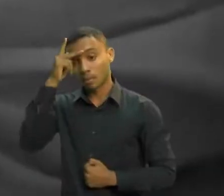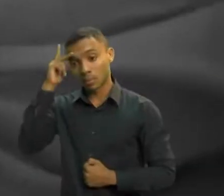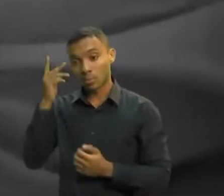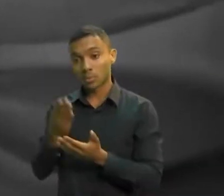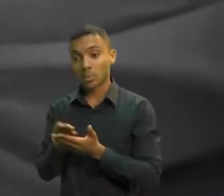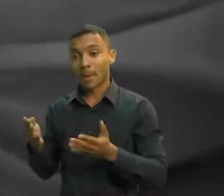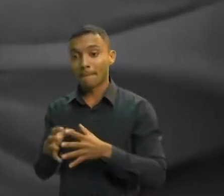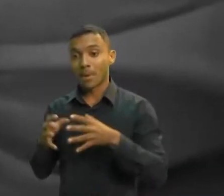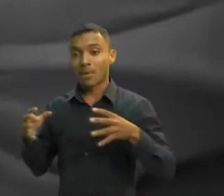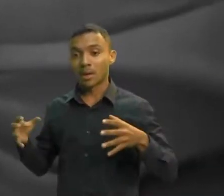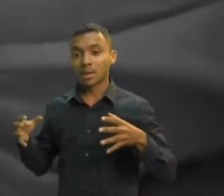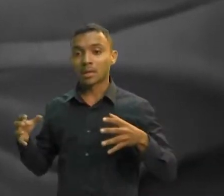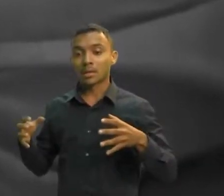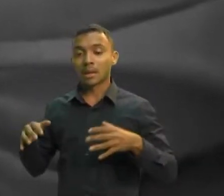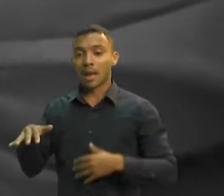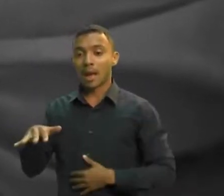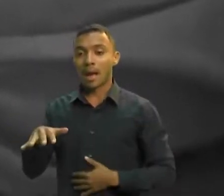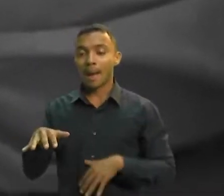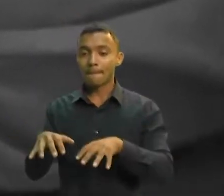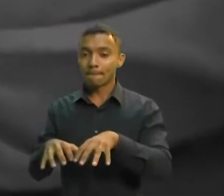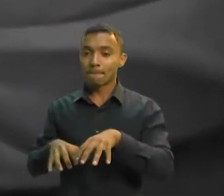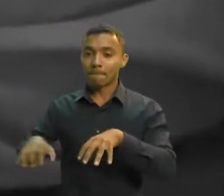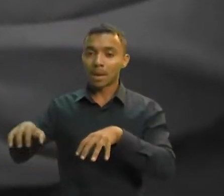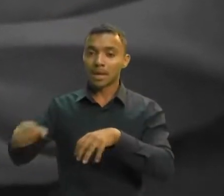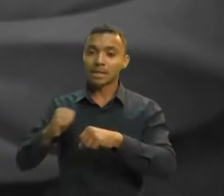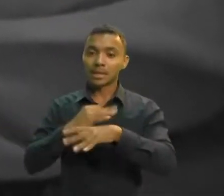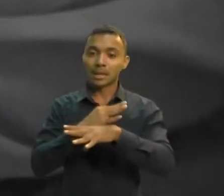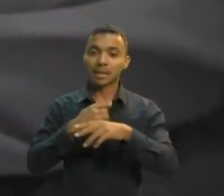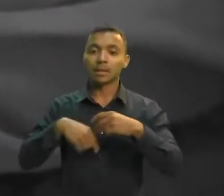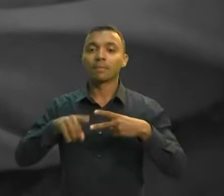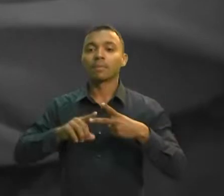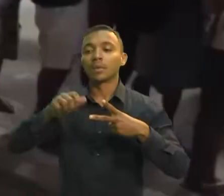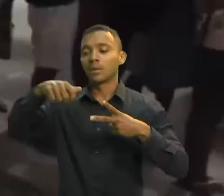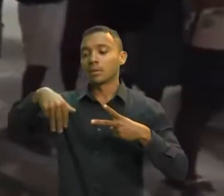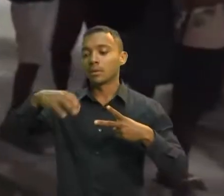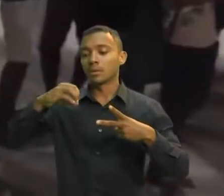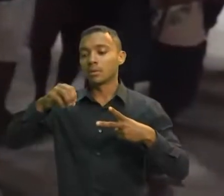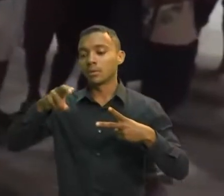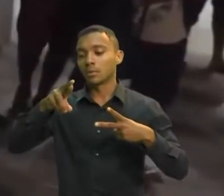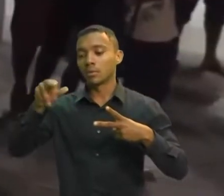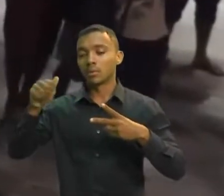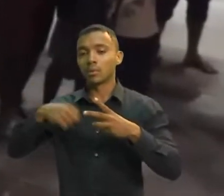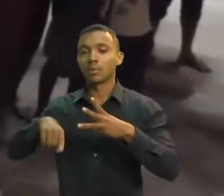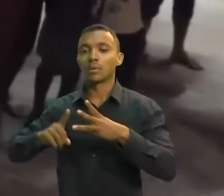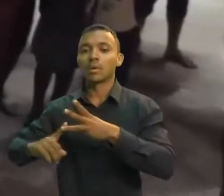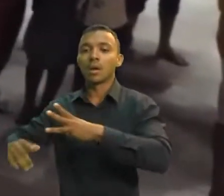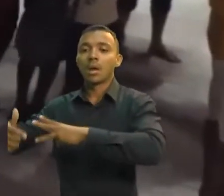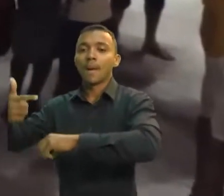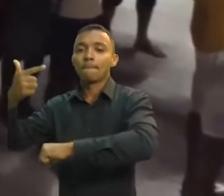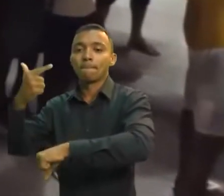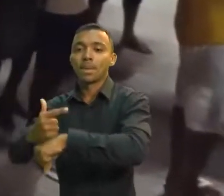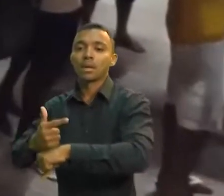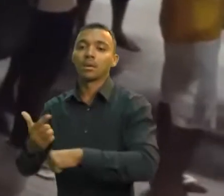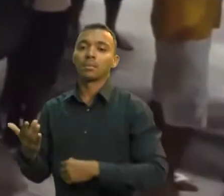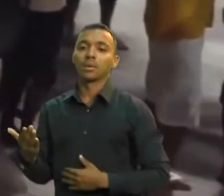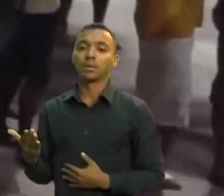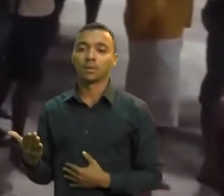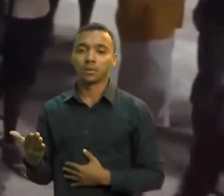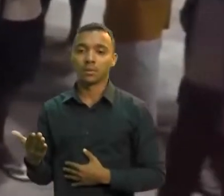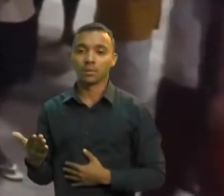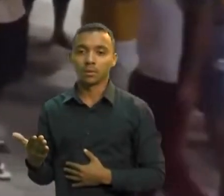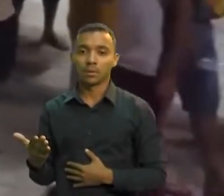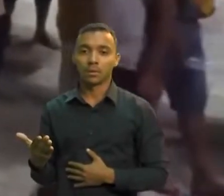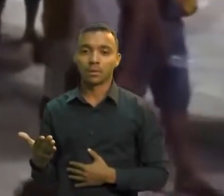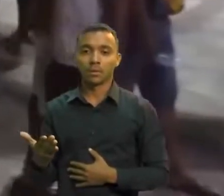que abrange os bairros Centro, Moura Brasil e Praia de Iracema. O estudo revelou ainda que 58